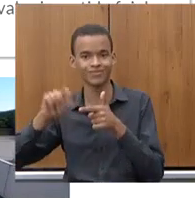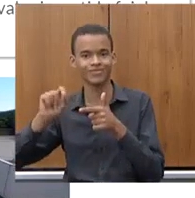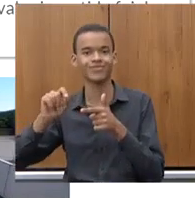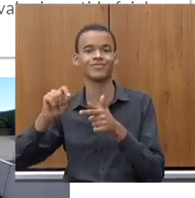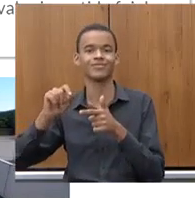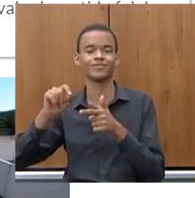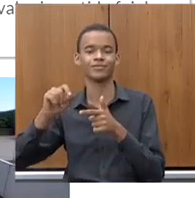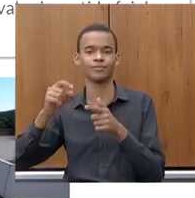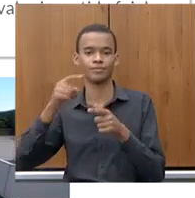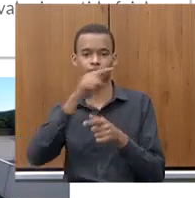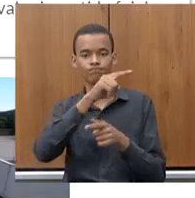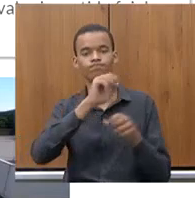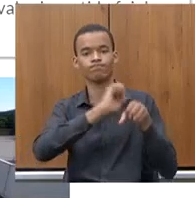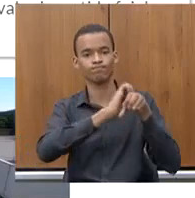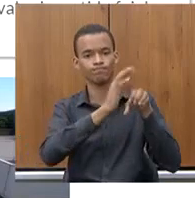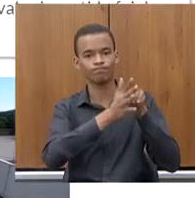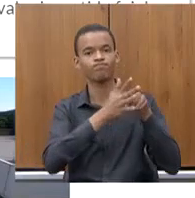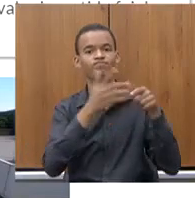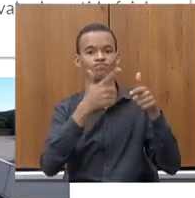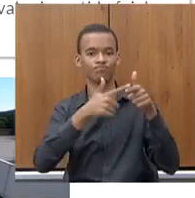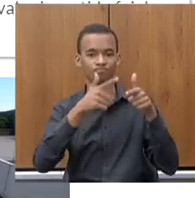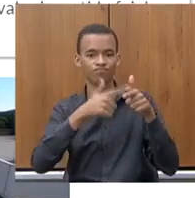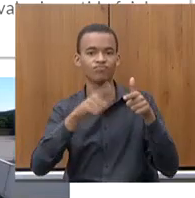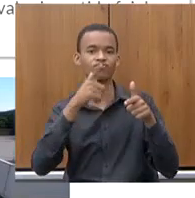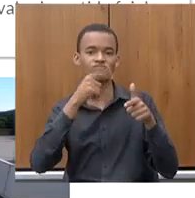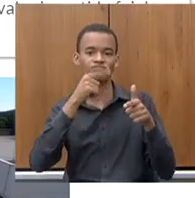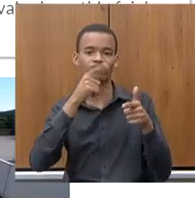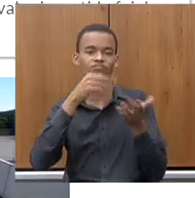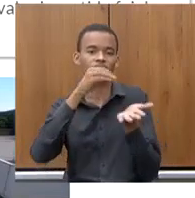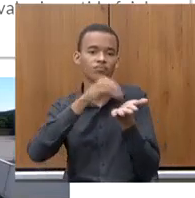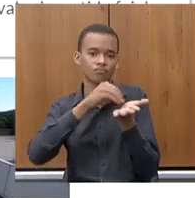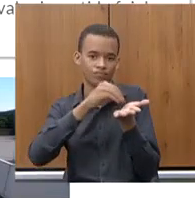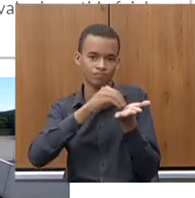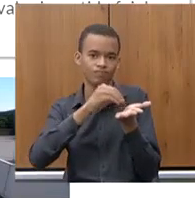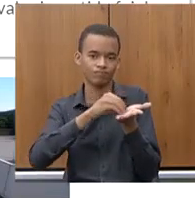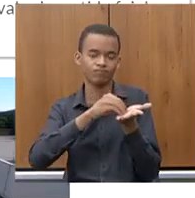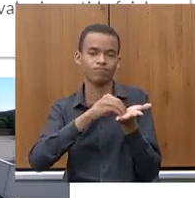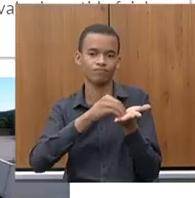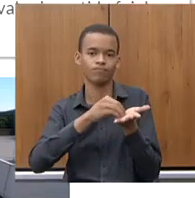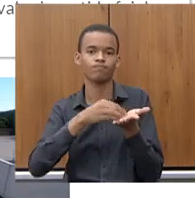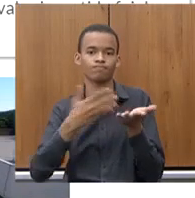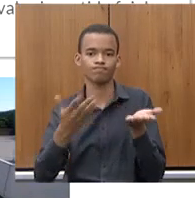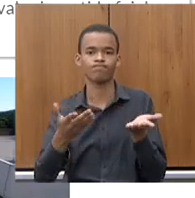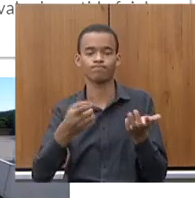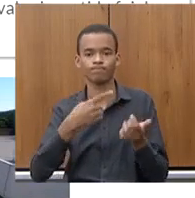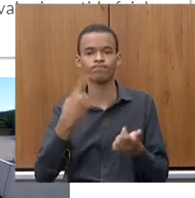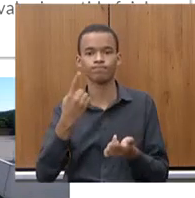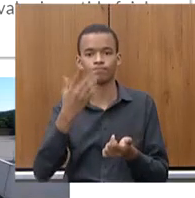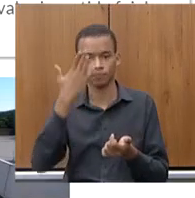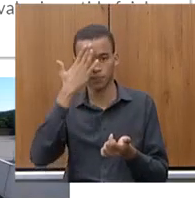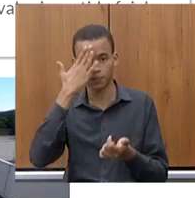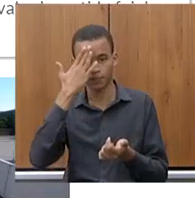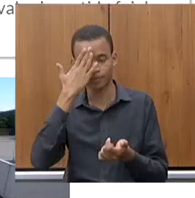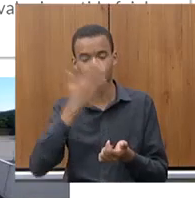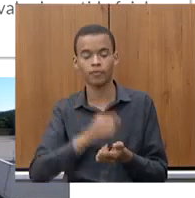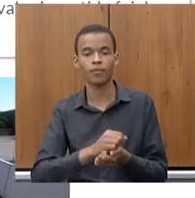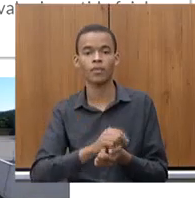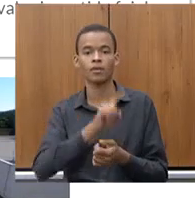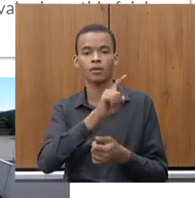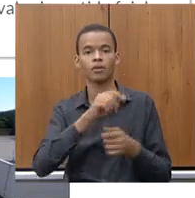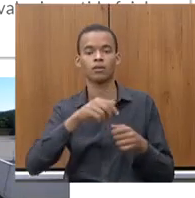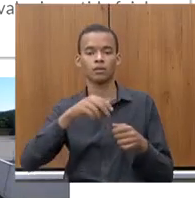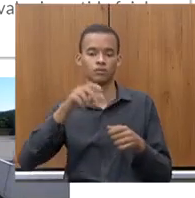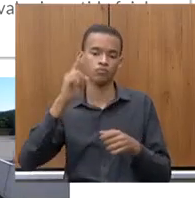essa falta de água é passado e nós agora podemos dizer que o cidadão do norte de Minas